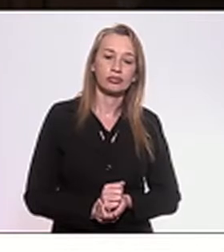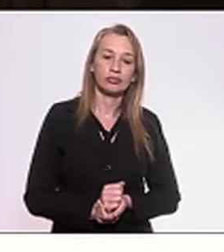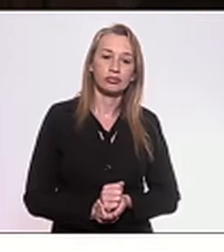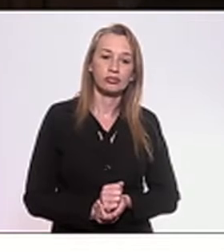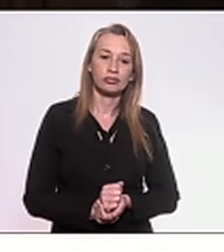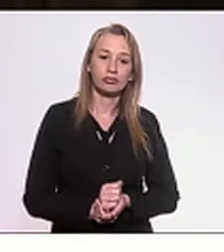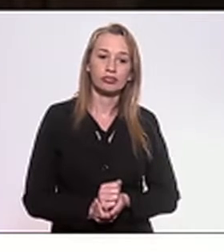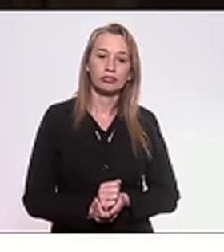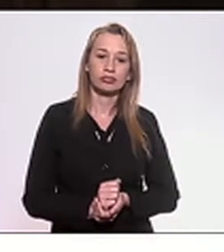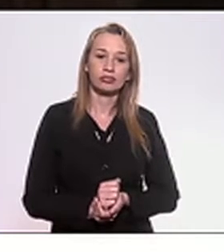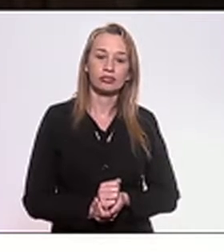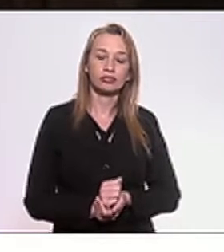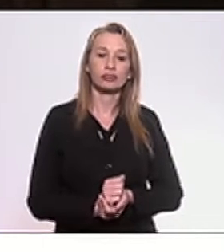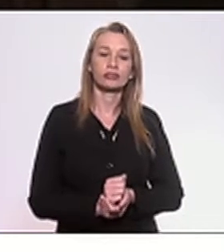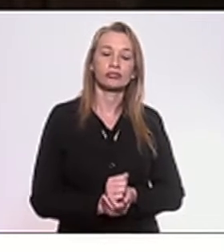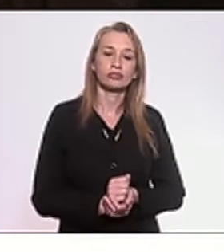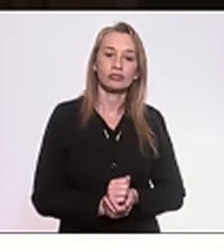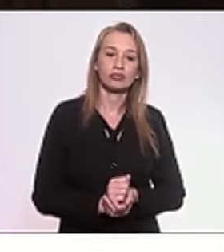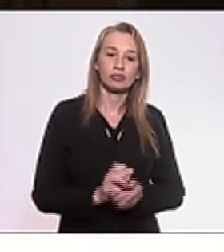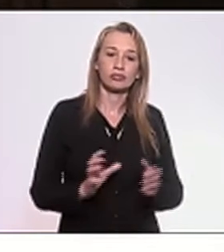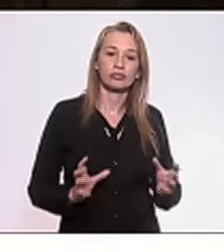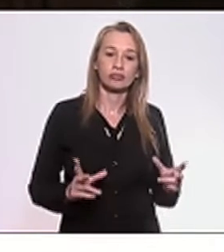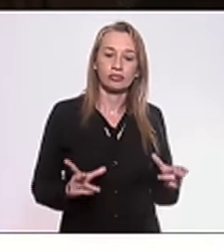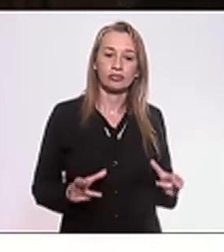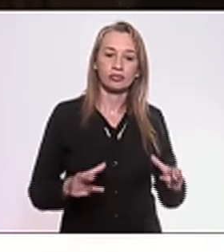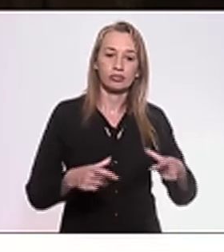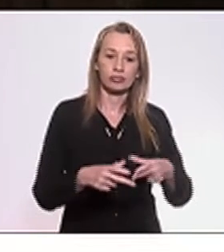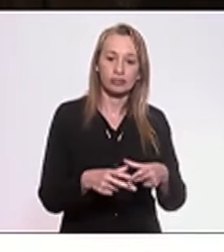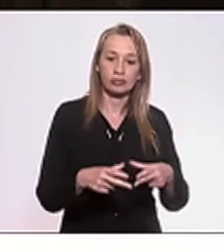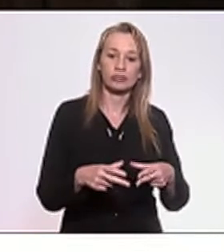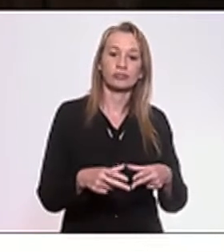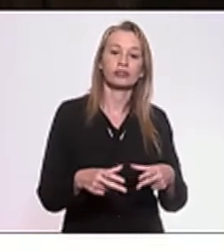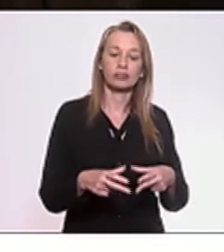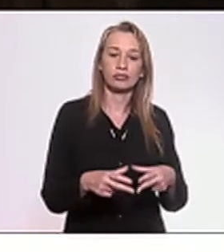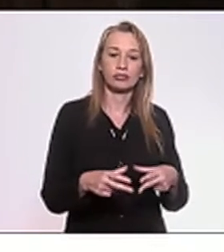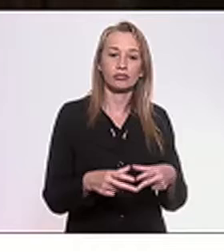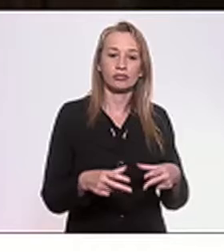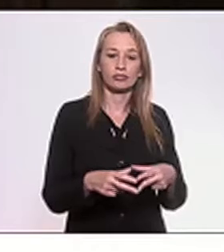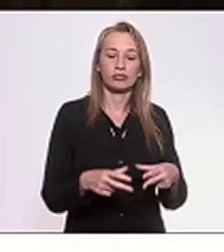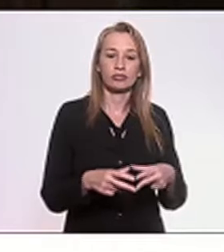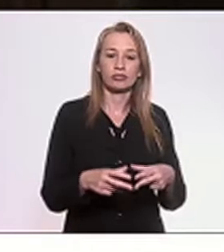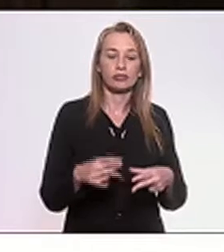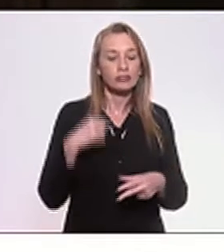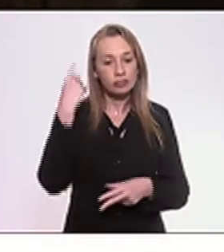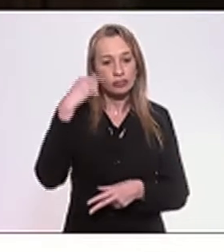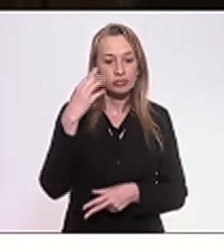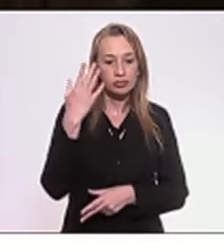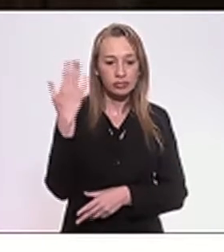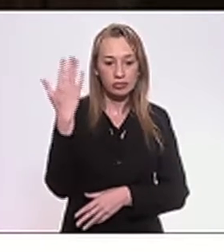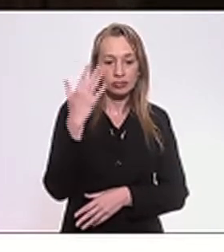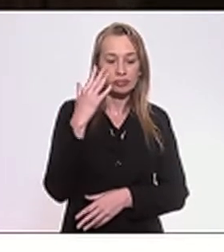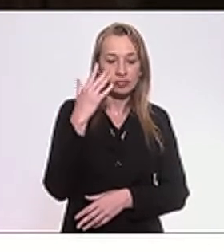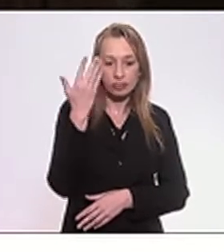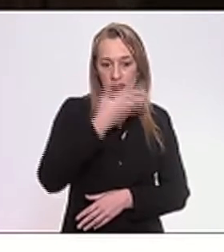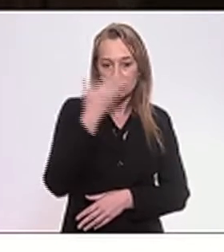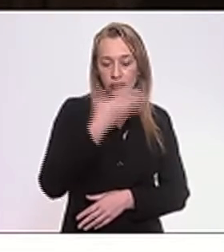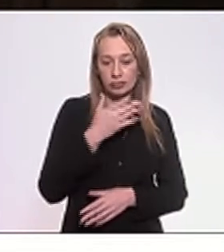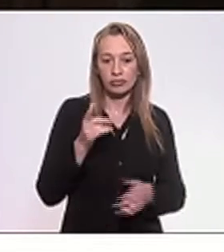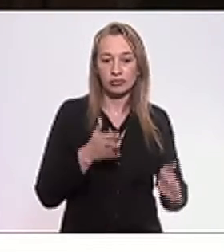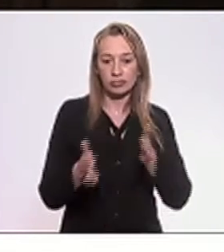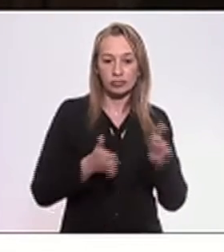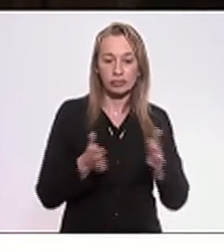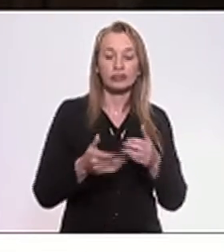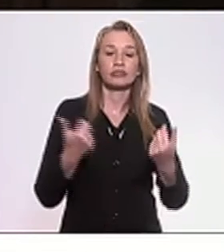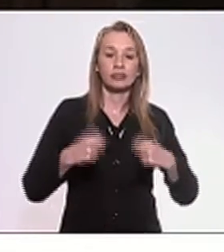A emenda que fiz foi exatamente esta concessão, teria que ser aprovada por